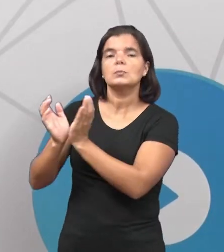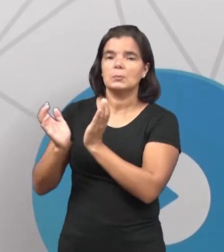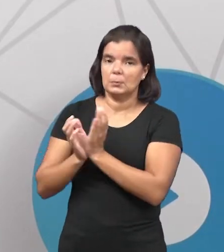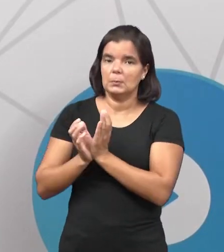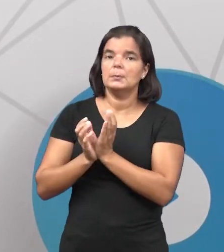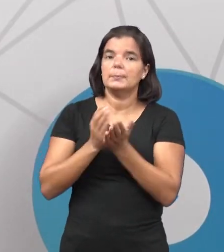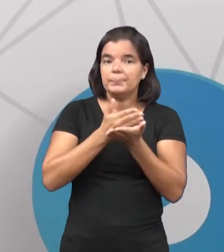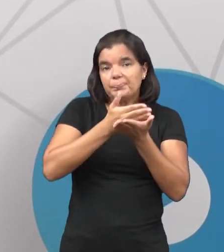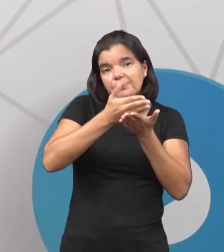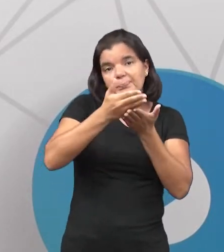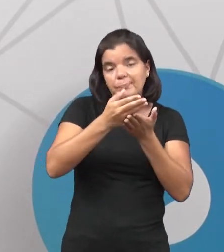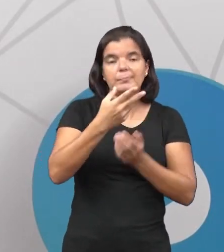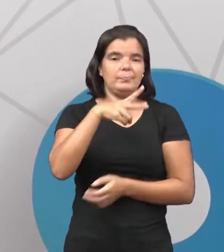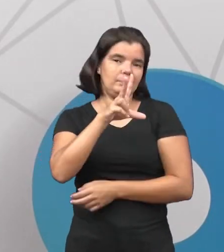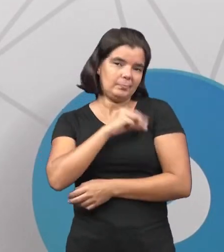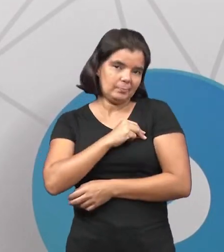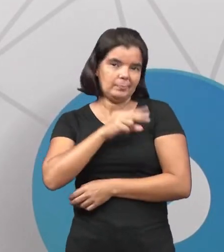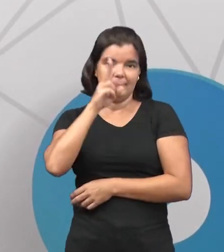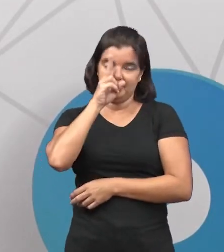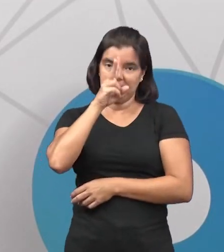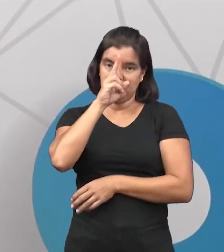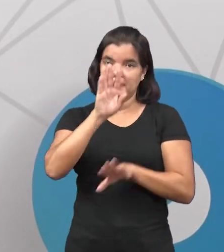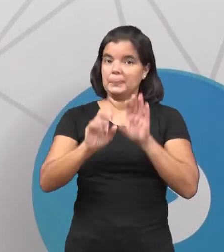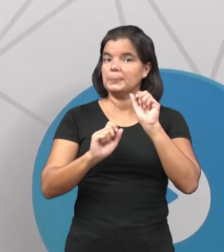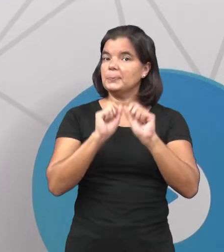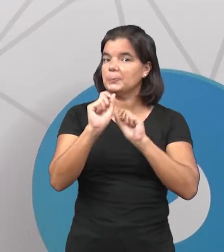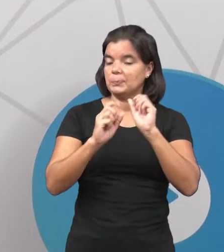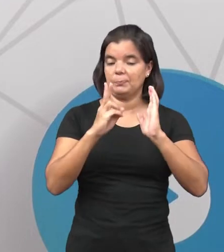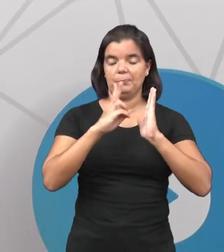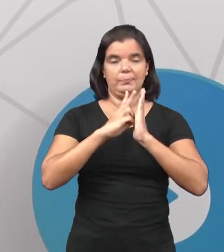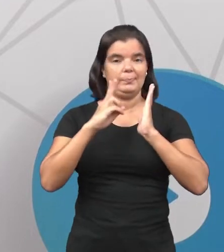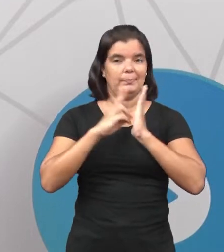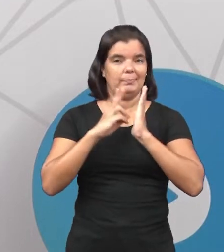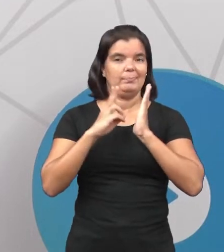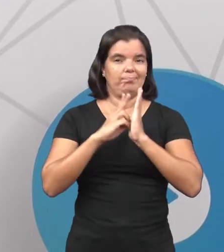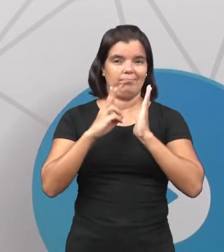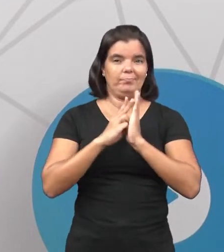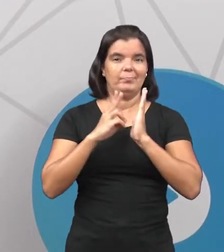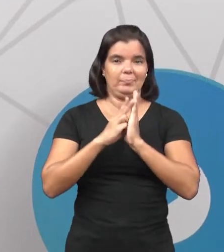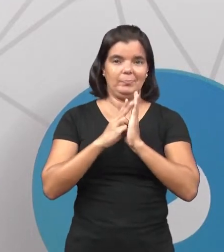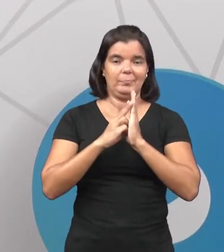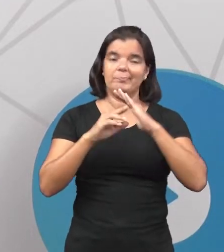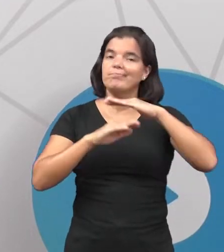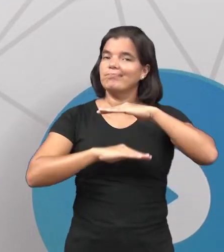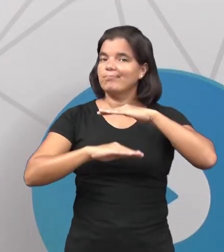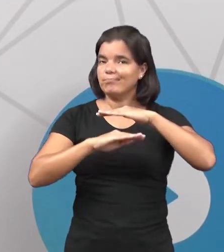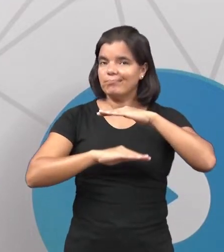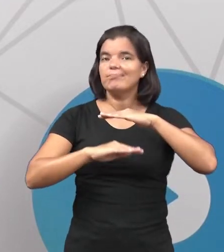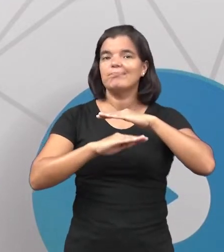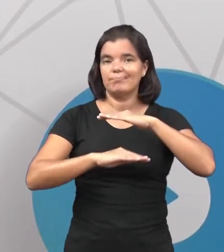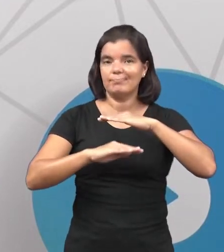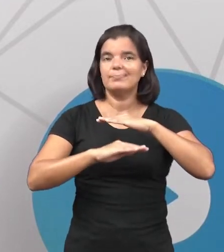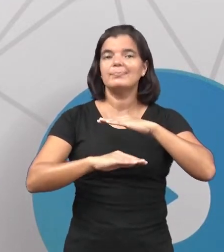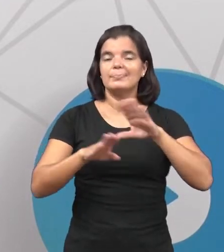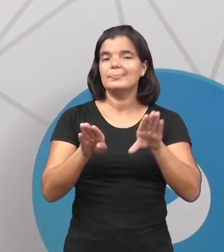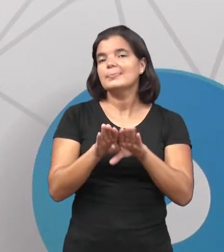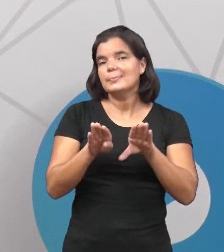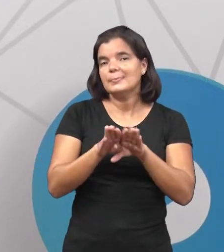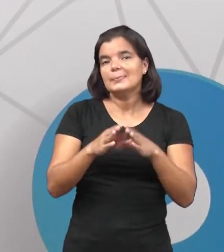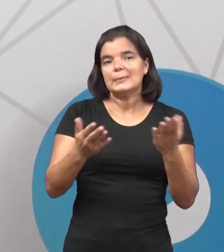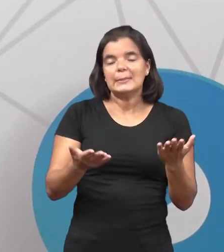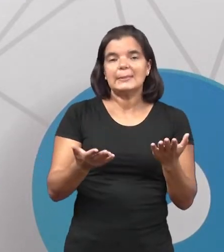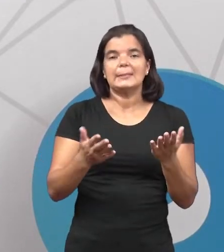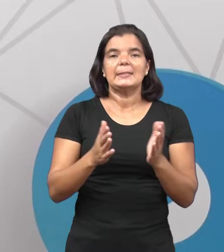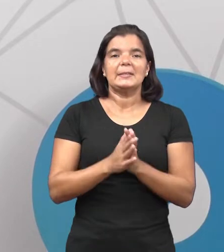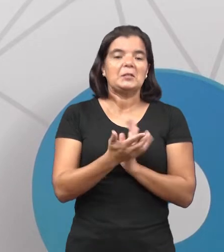colonização espanhola. Lembrando que os indígenas eram os menos, né? Eram aqueles que eram...